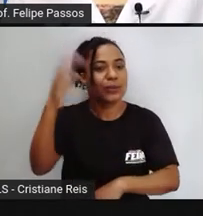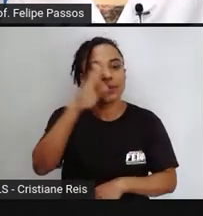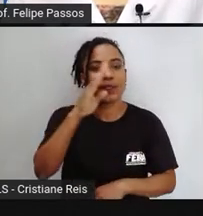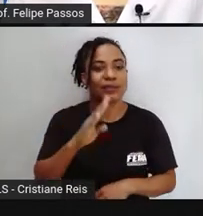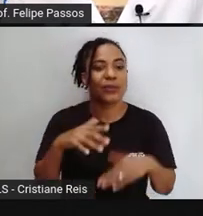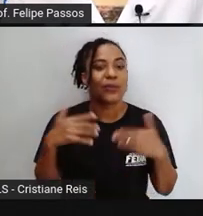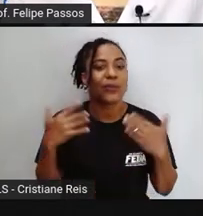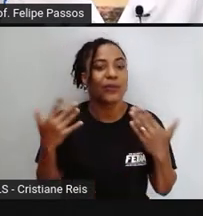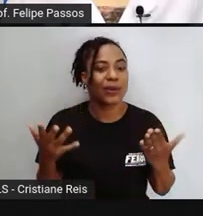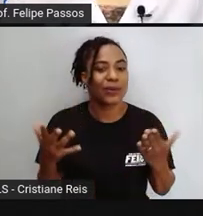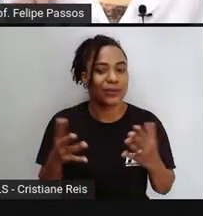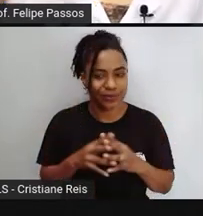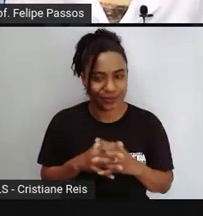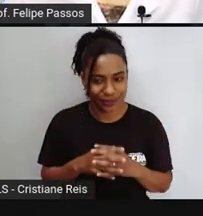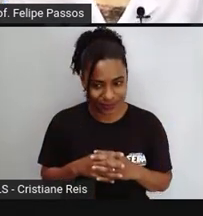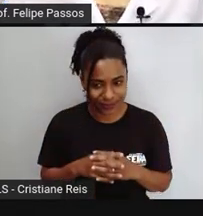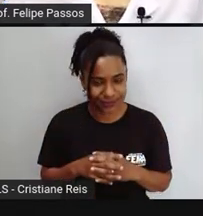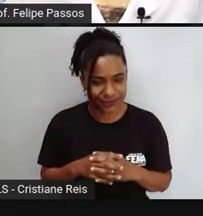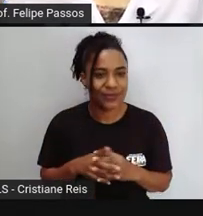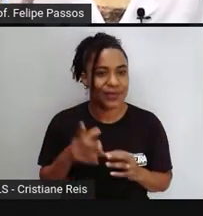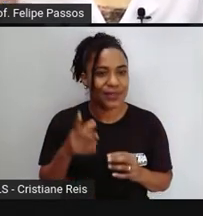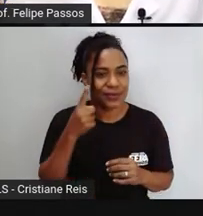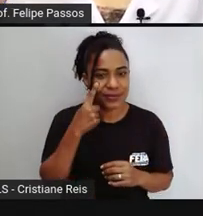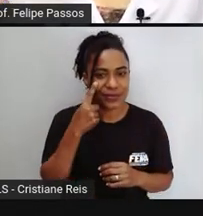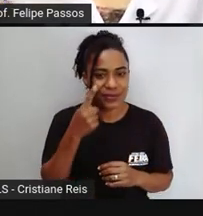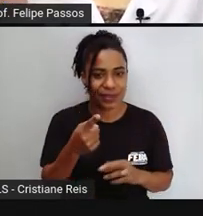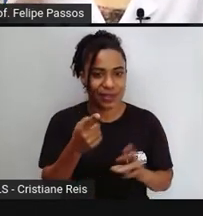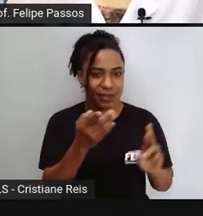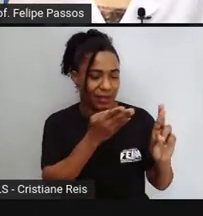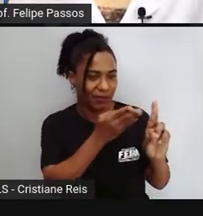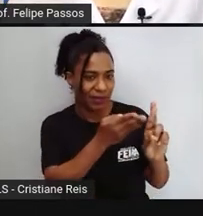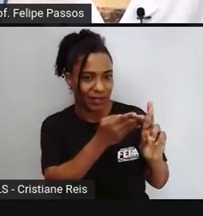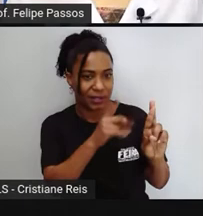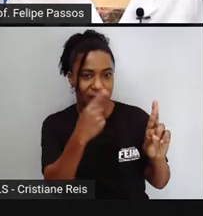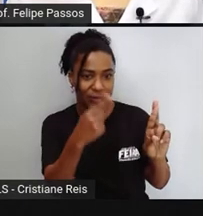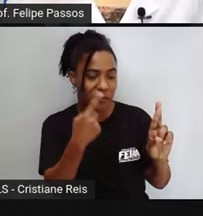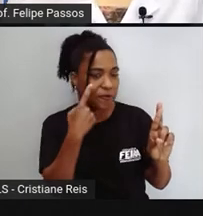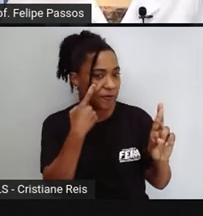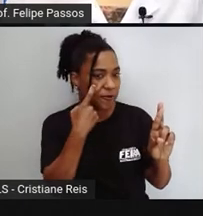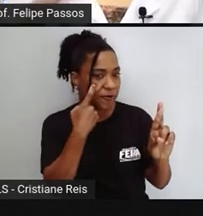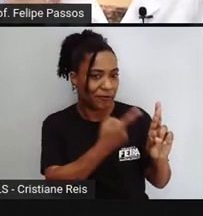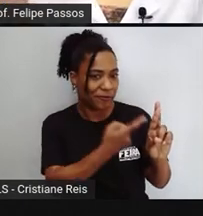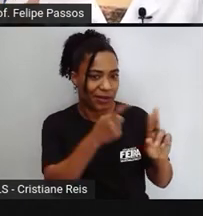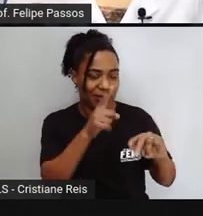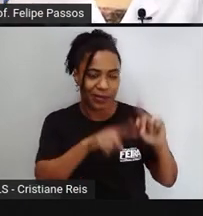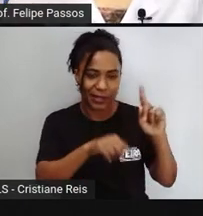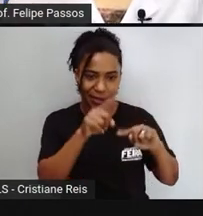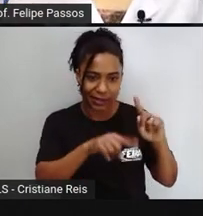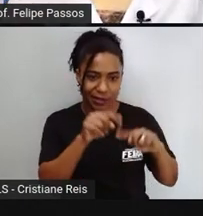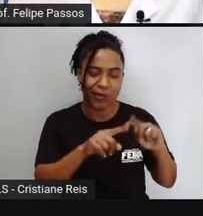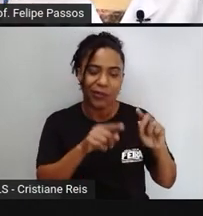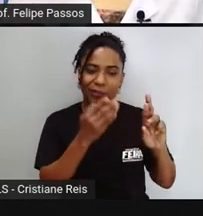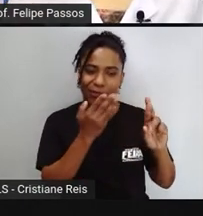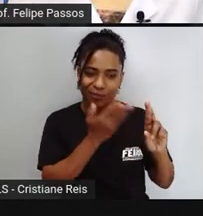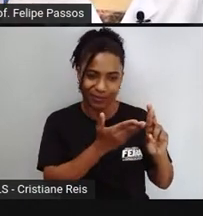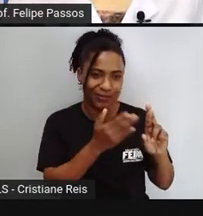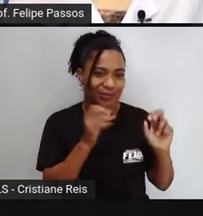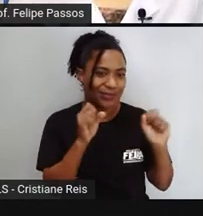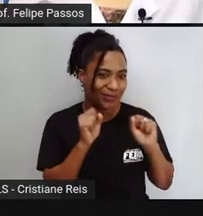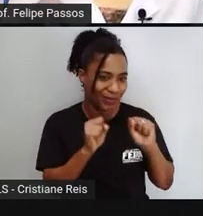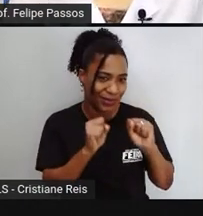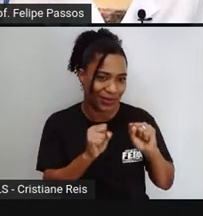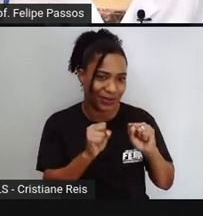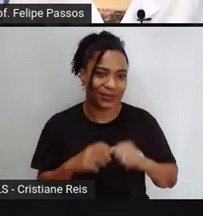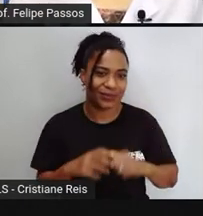Vital Brasil. Está nas referências, tá? Quem tiver curiosidade de ler o material completo, tem bastante referências aí nesse último slide.